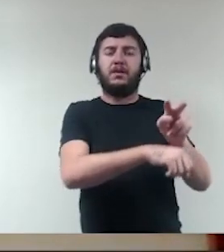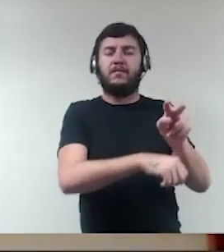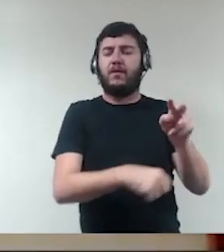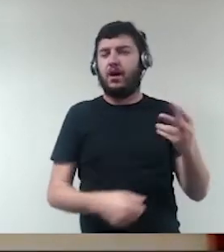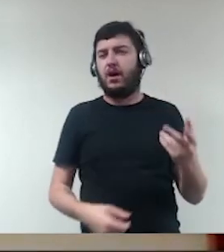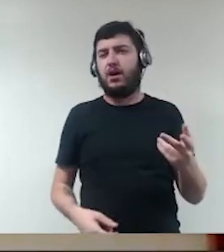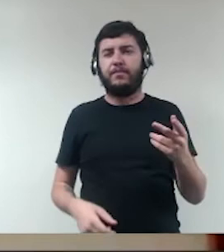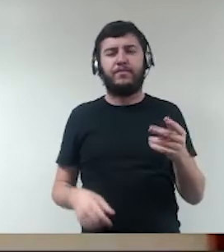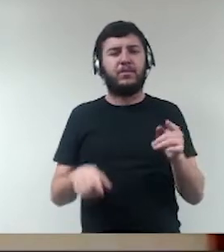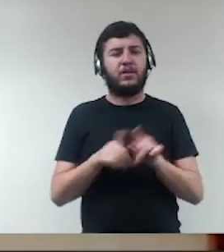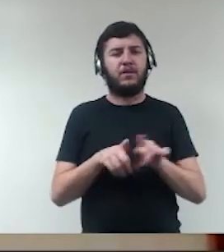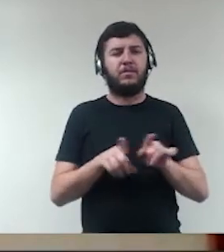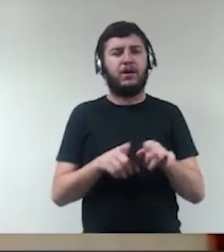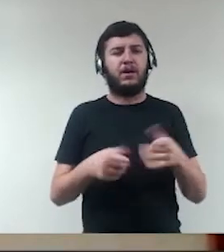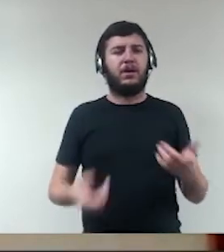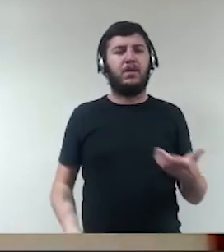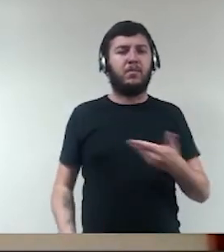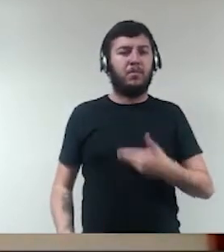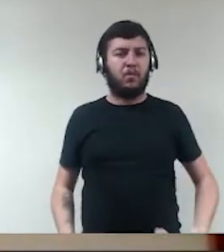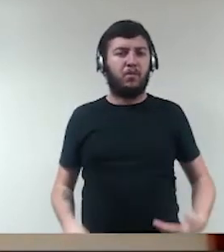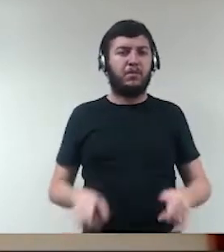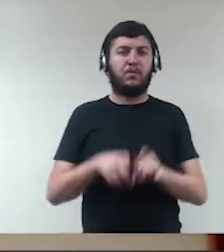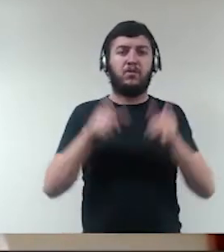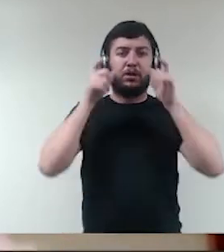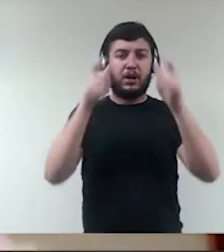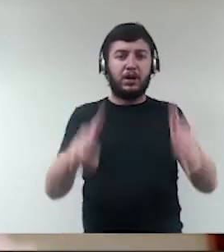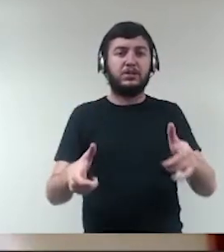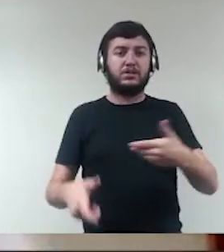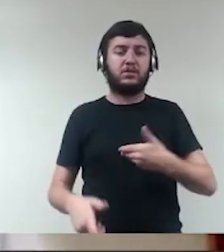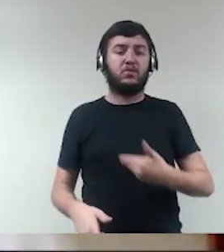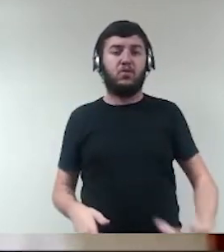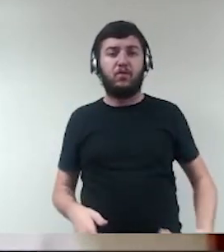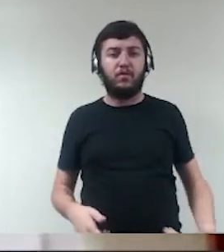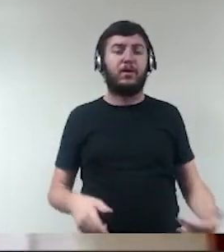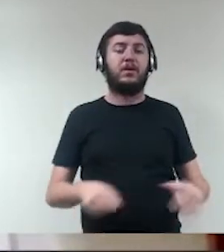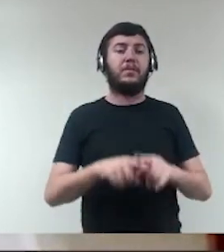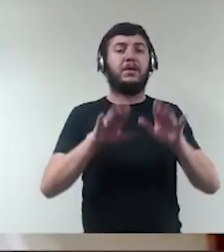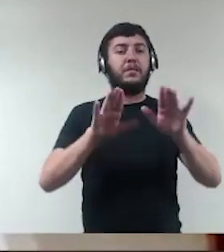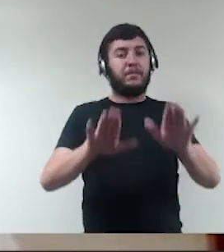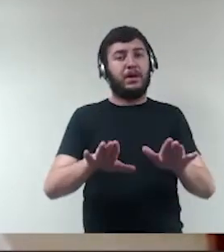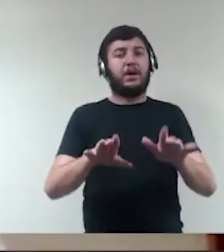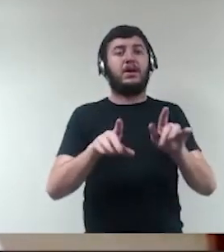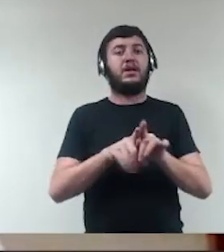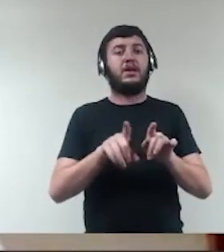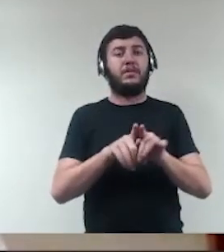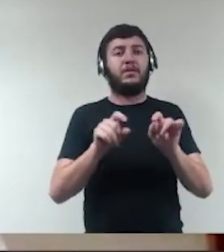a coisa pública preservar o interesse público mas ao mesmo tempo sem viabilizar